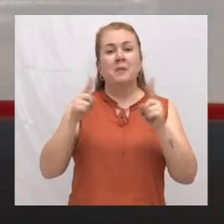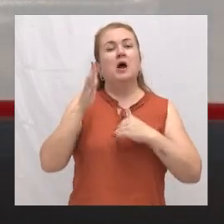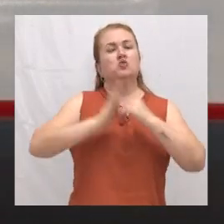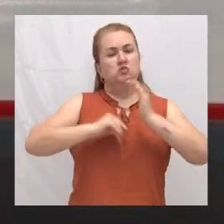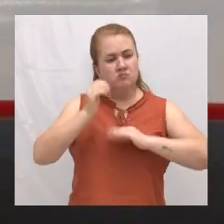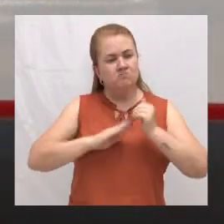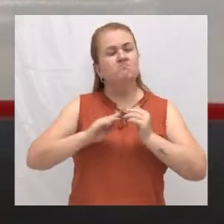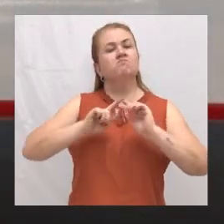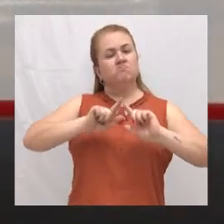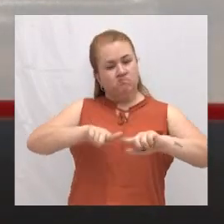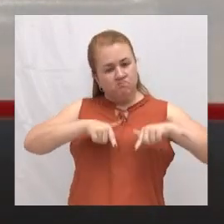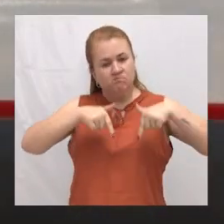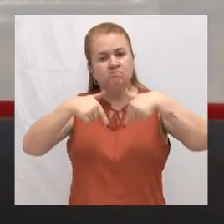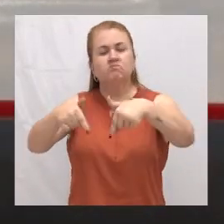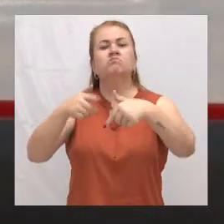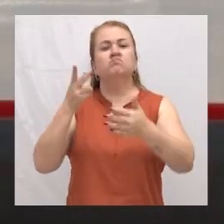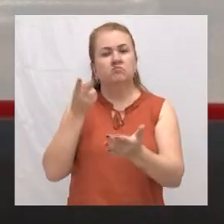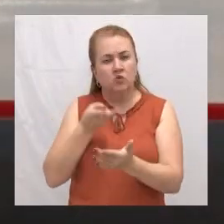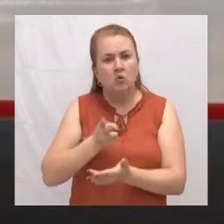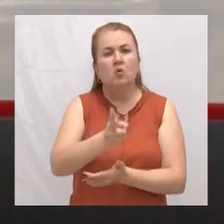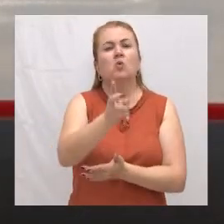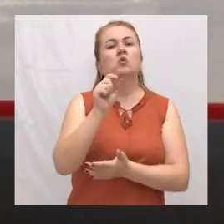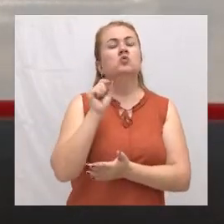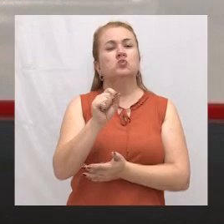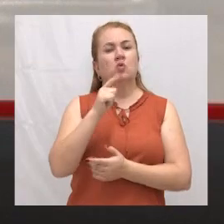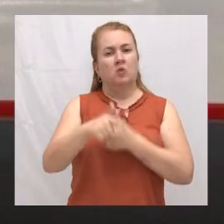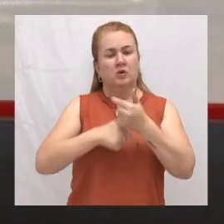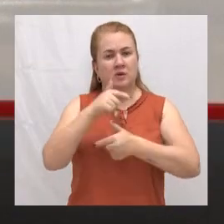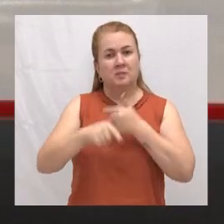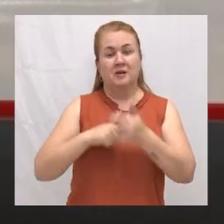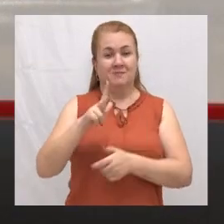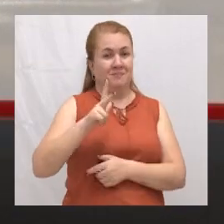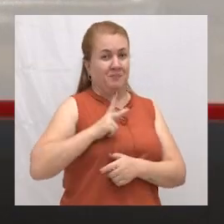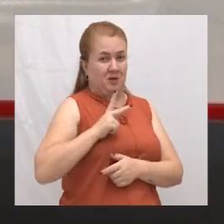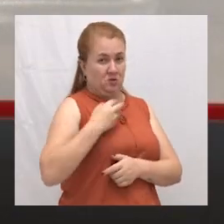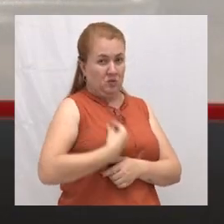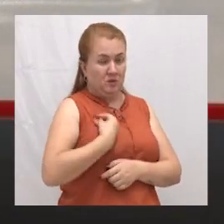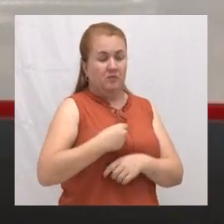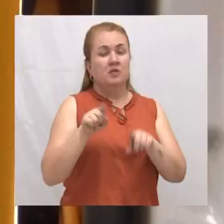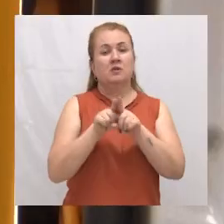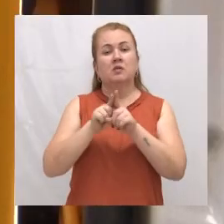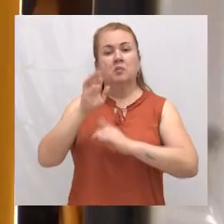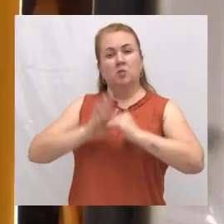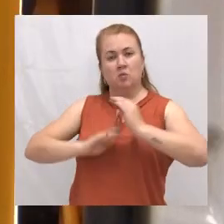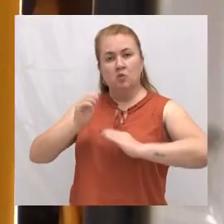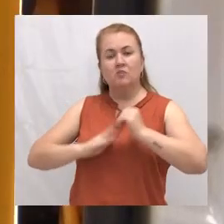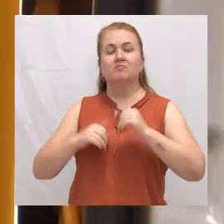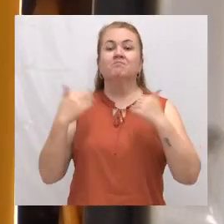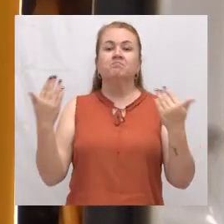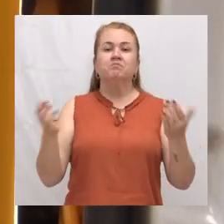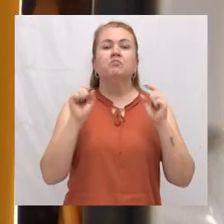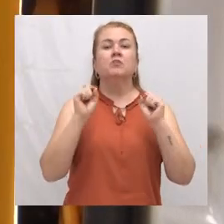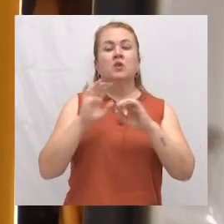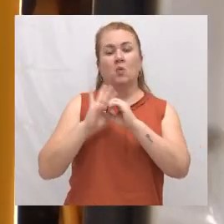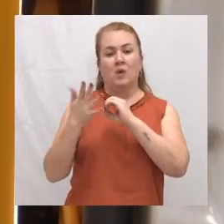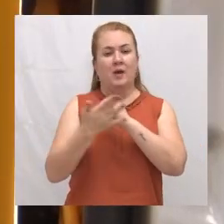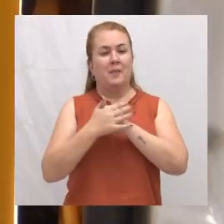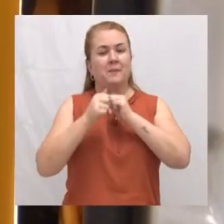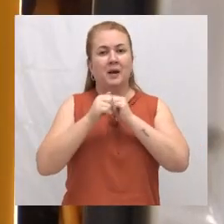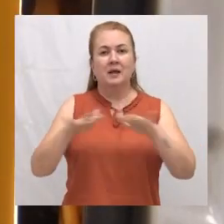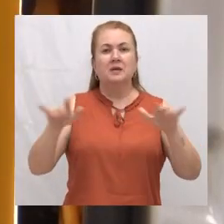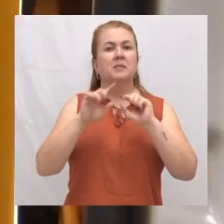frente e enfrentando situações difíceis, tanto na vida pessoal, quanto na profissional. A pandemia foi um marco